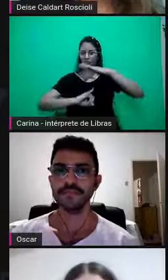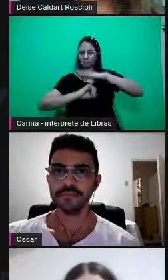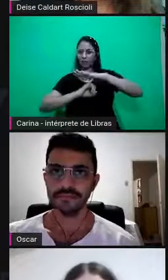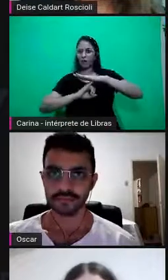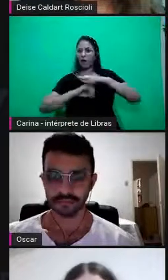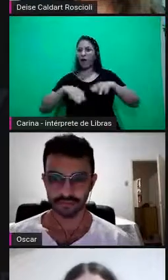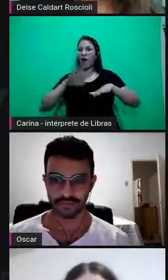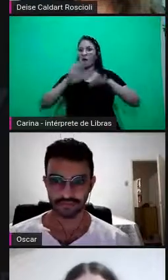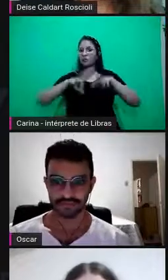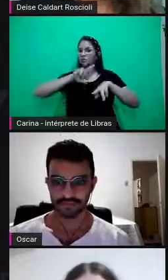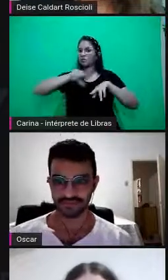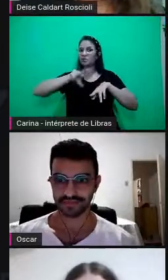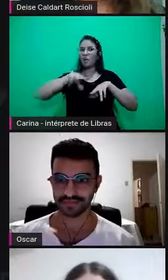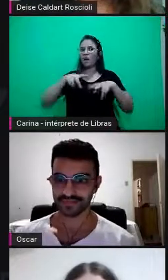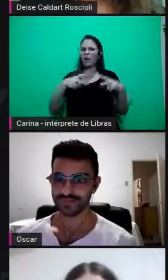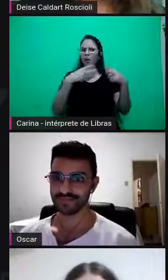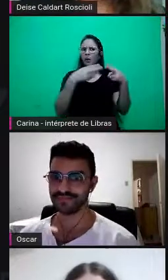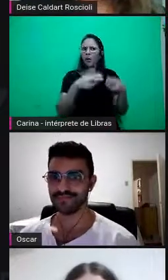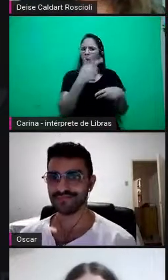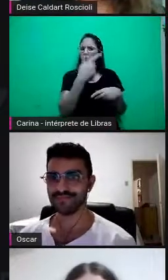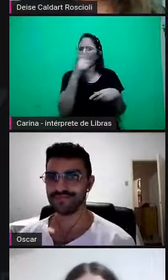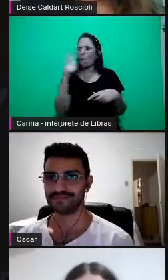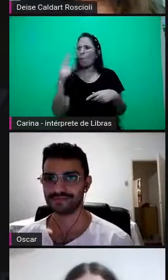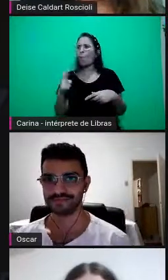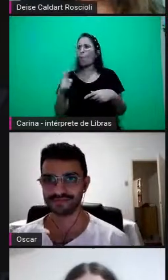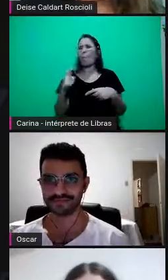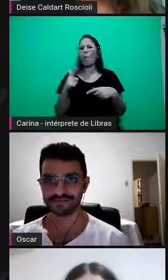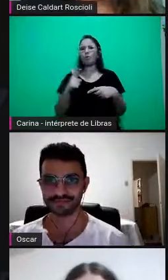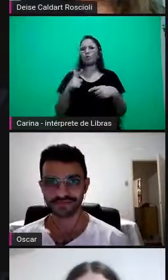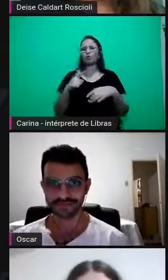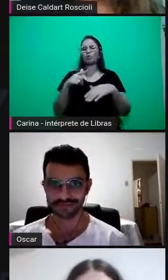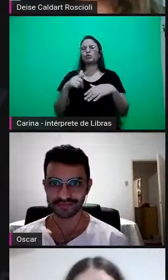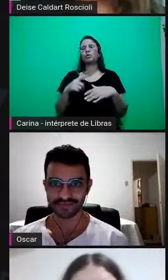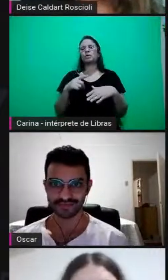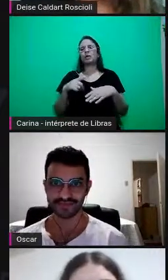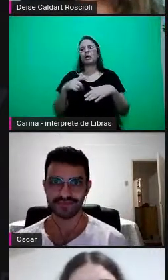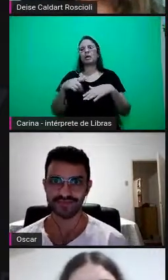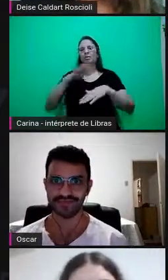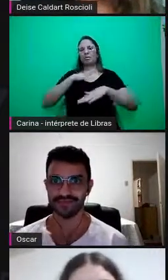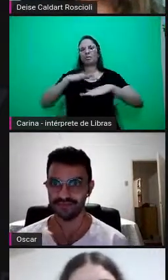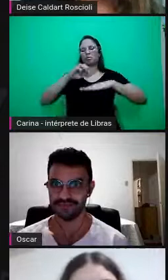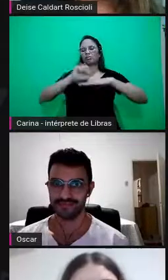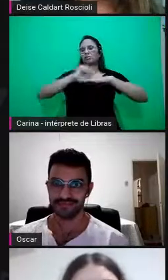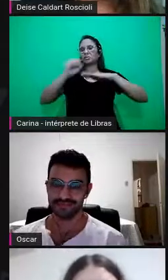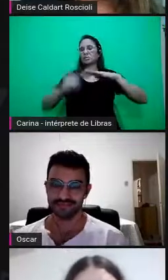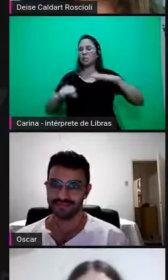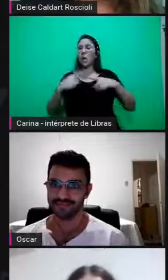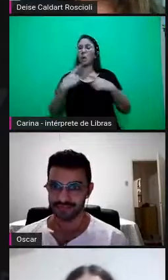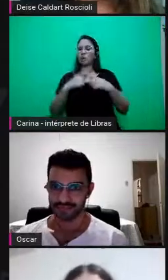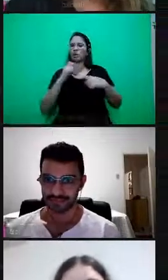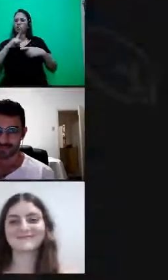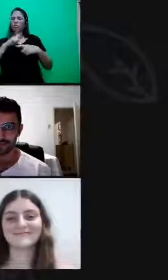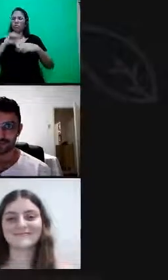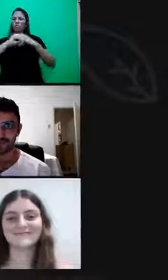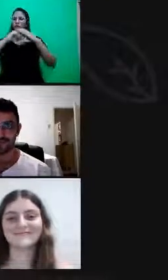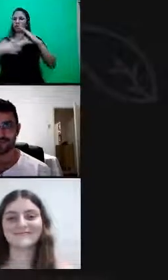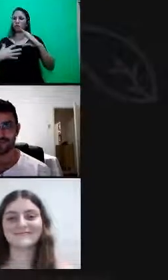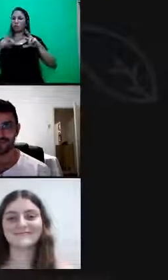dificuldades, os mesmos dilemas vivenciados no Campos Sertão, porque a gente tem características muito diferentes, né, e novamente,